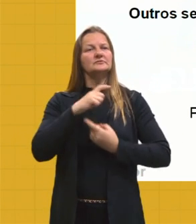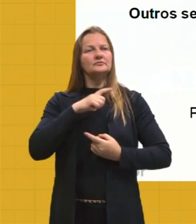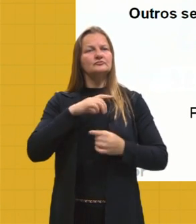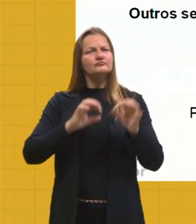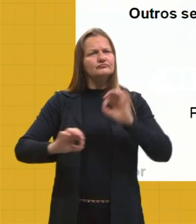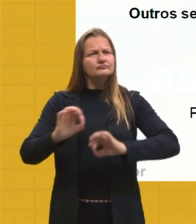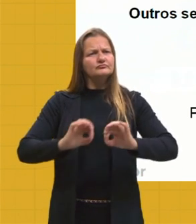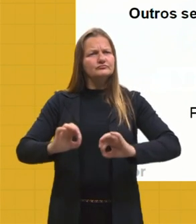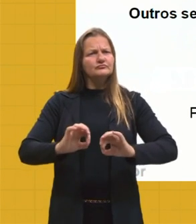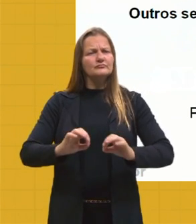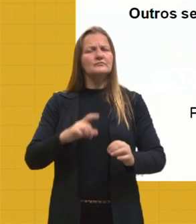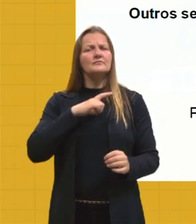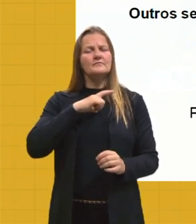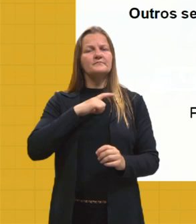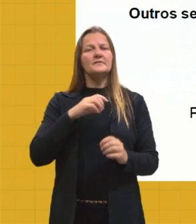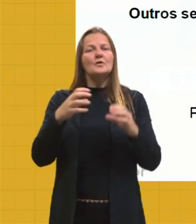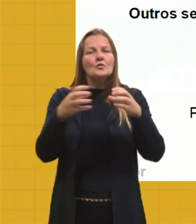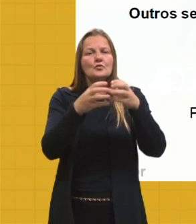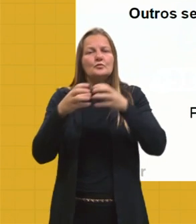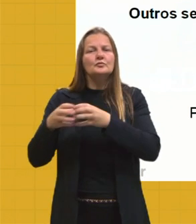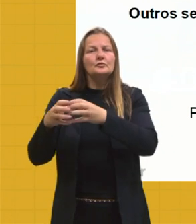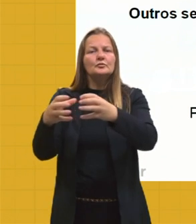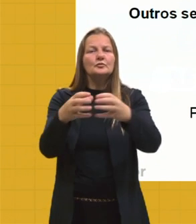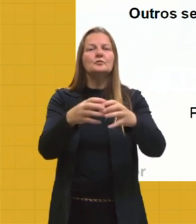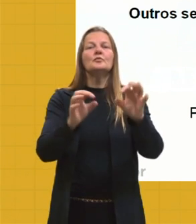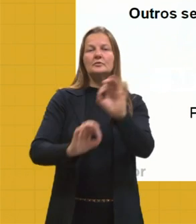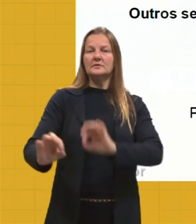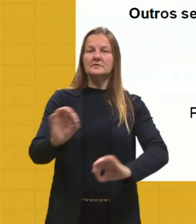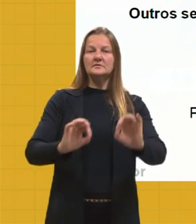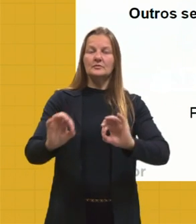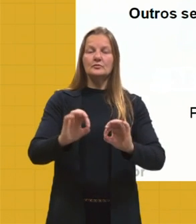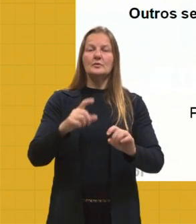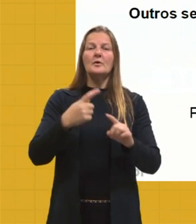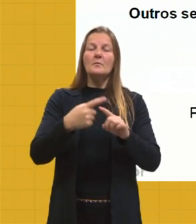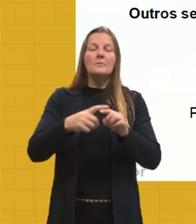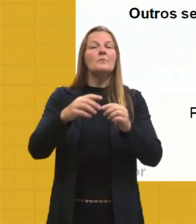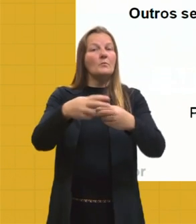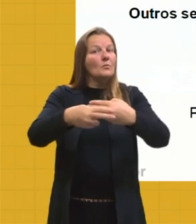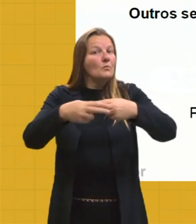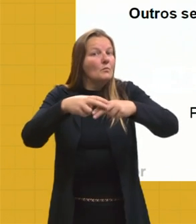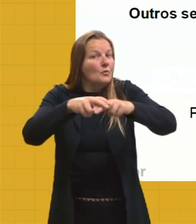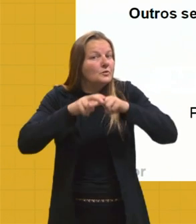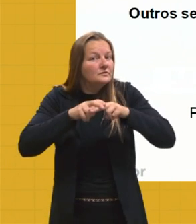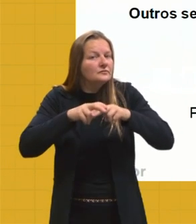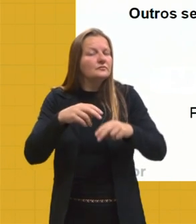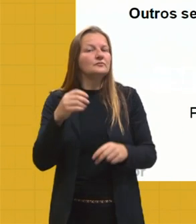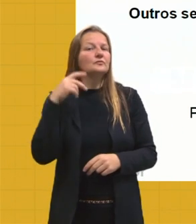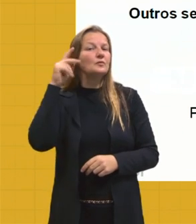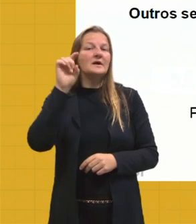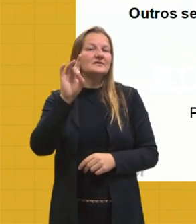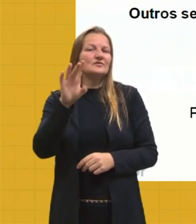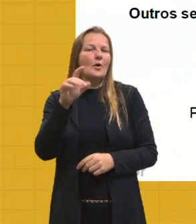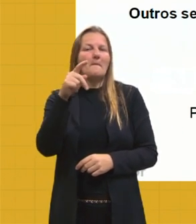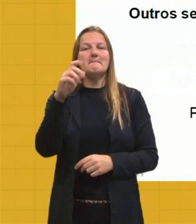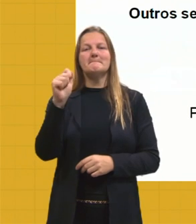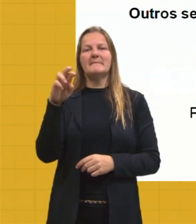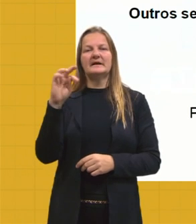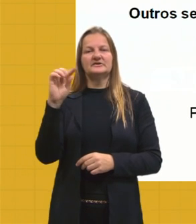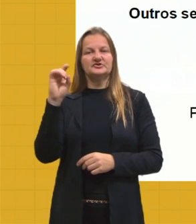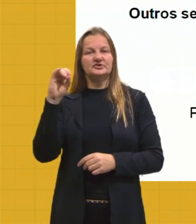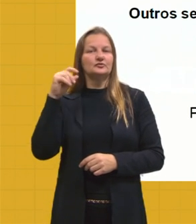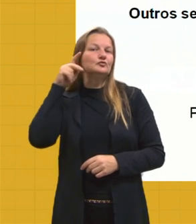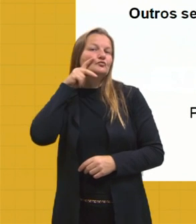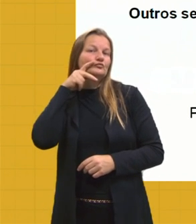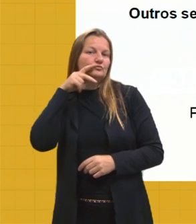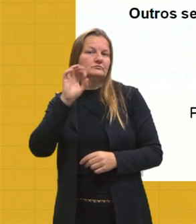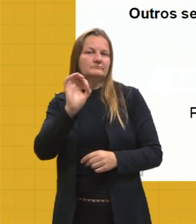São as políticas, as formas como esses grupos são organizados. Então, vejam só que a política não é a política partidária. Já começa a aparecer uma